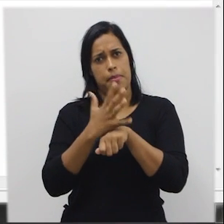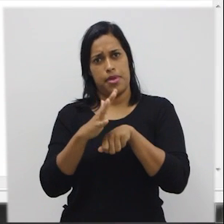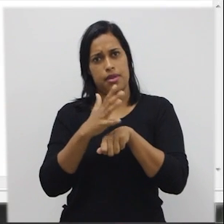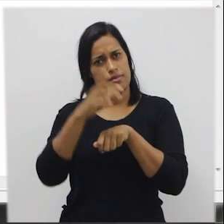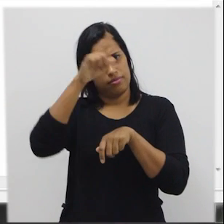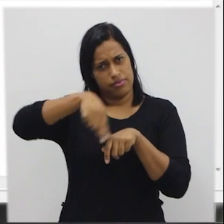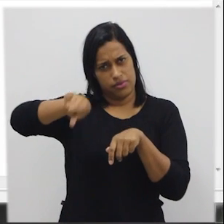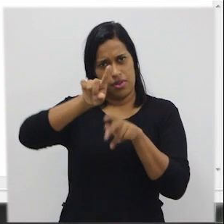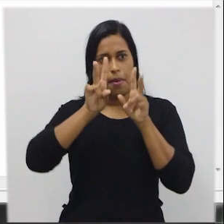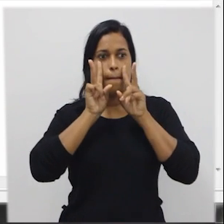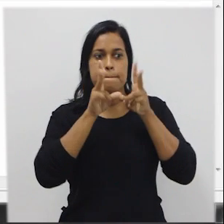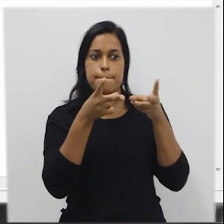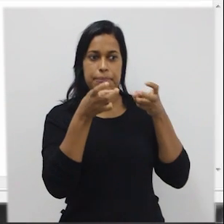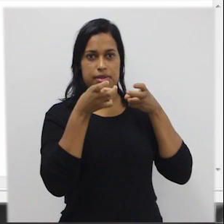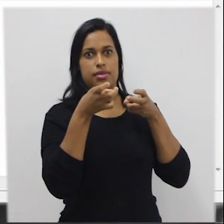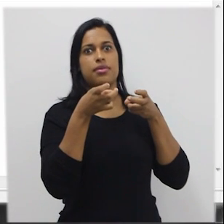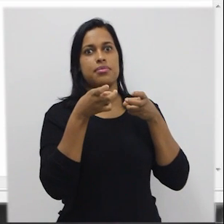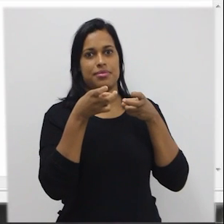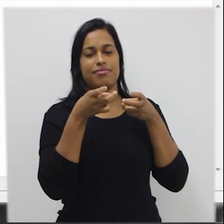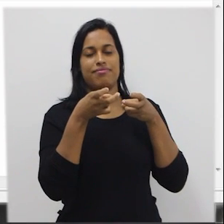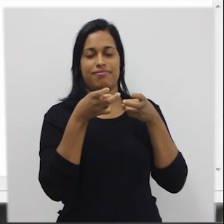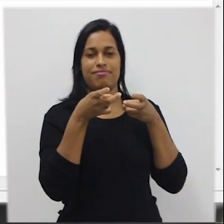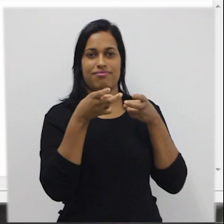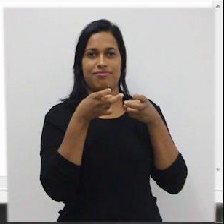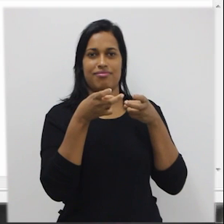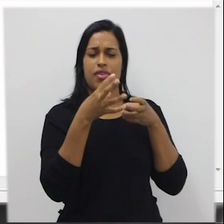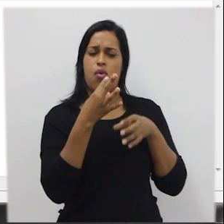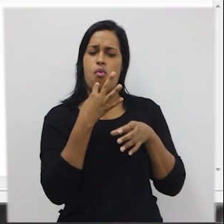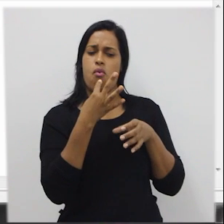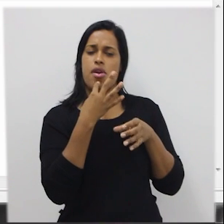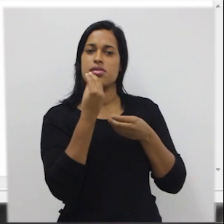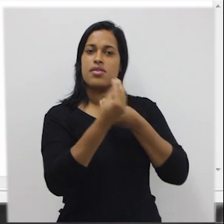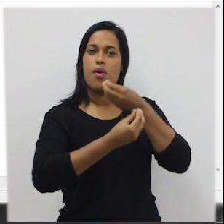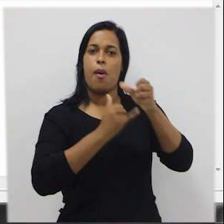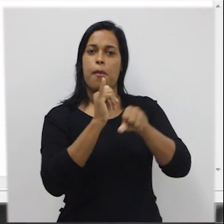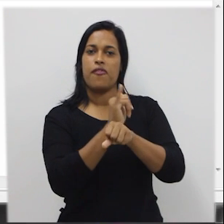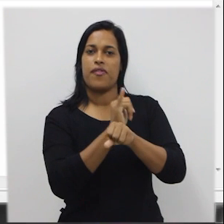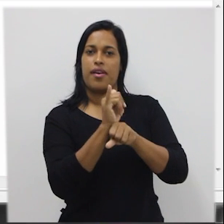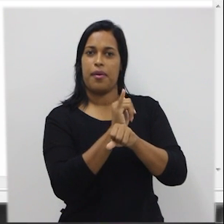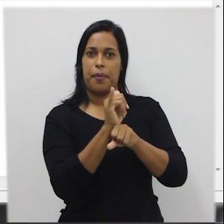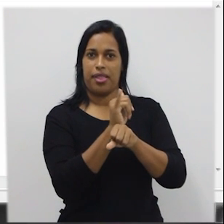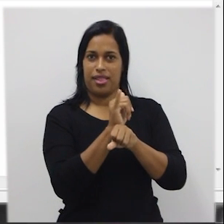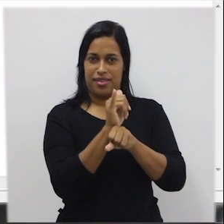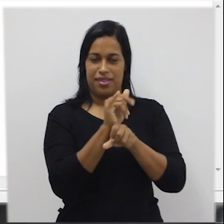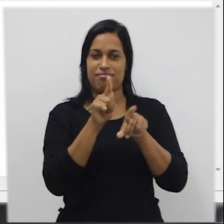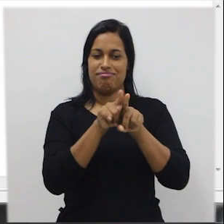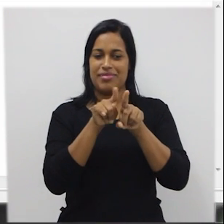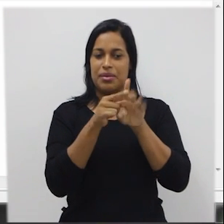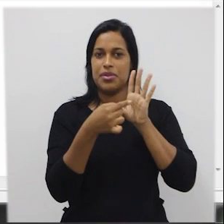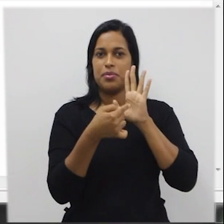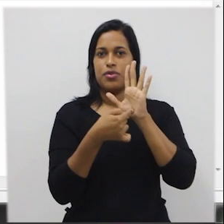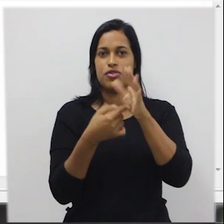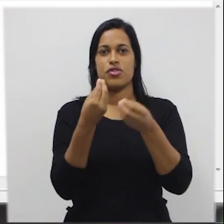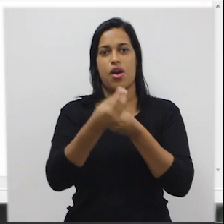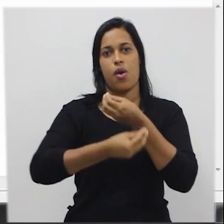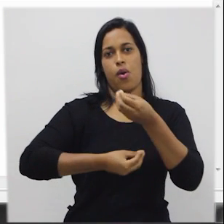prática nós vamos conhecer um pouco da ferramenta e mostrar como fazer um algoritmo. Maiores detalhes sobre a ferramenta